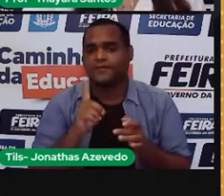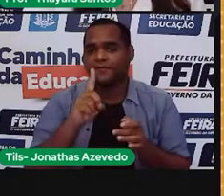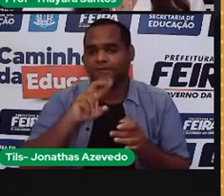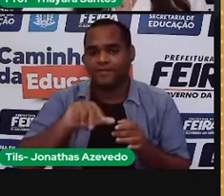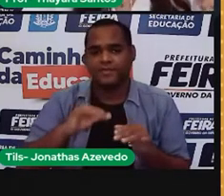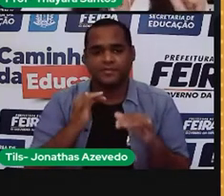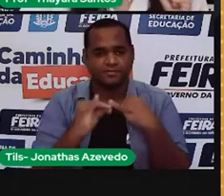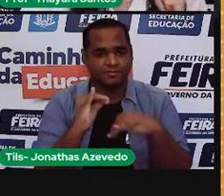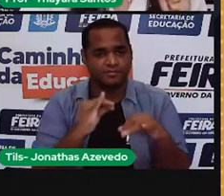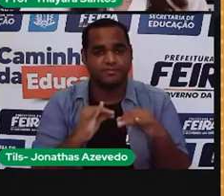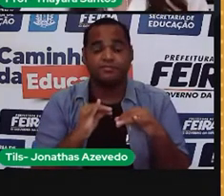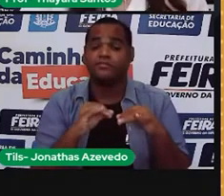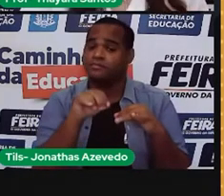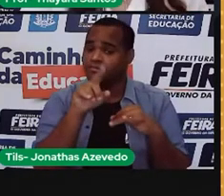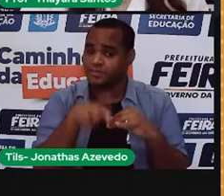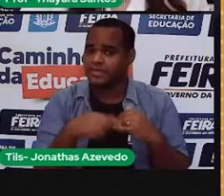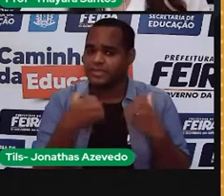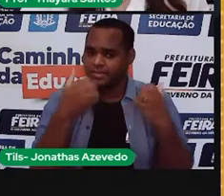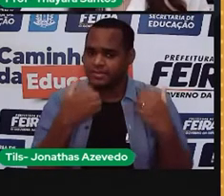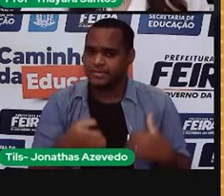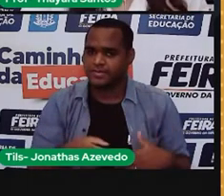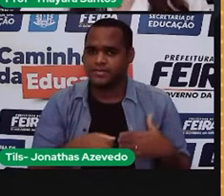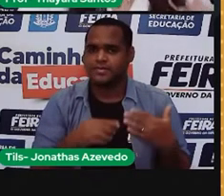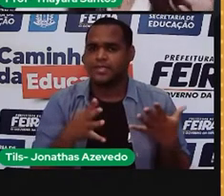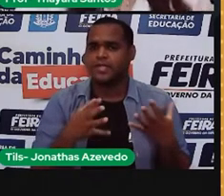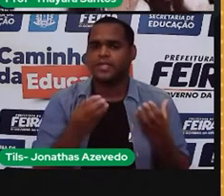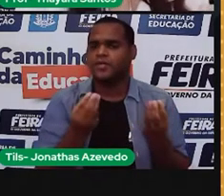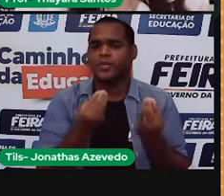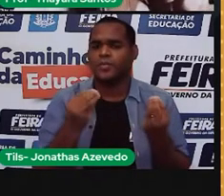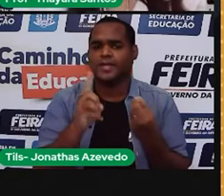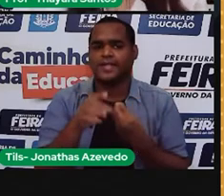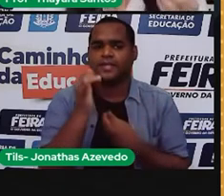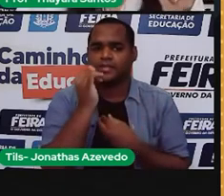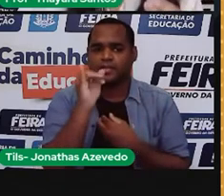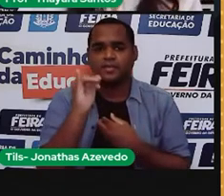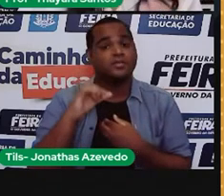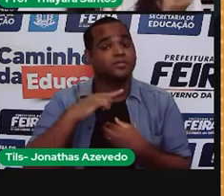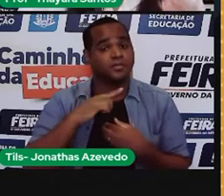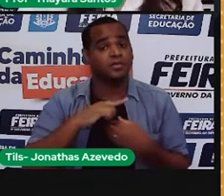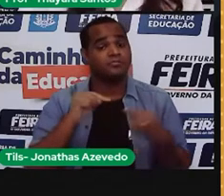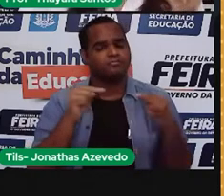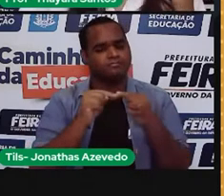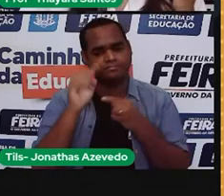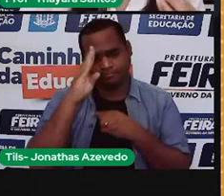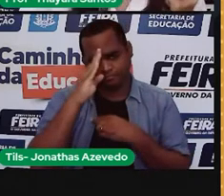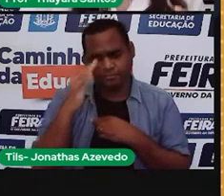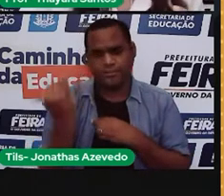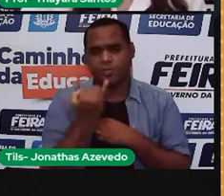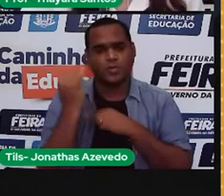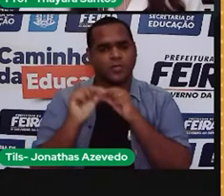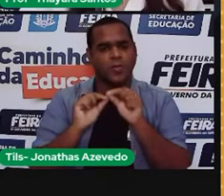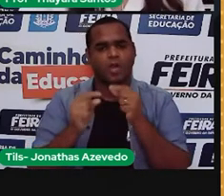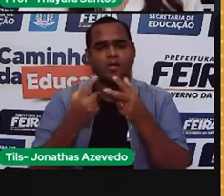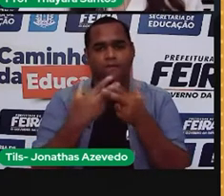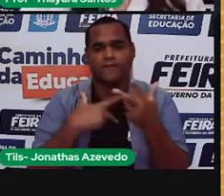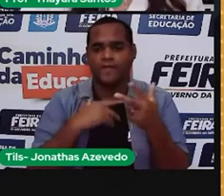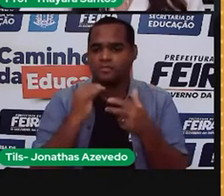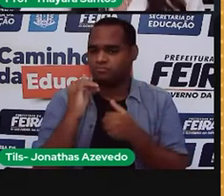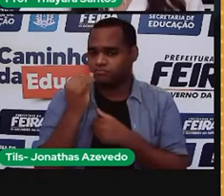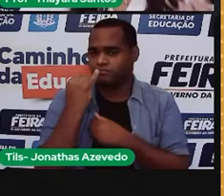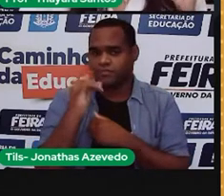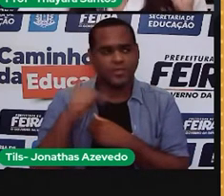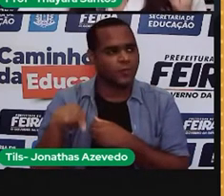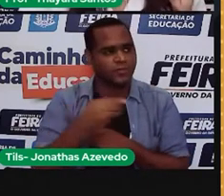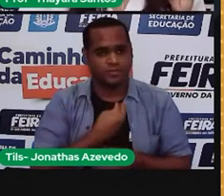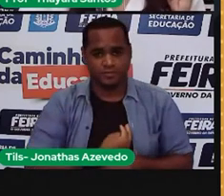químicas. E esse tipo de energia tem a ver diretamente com os tipos de ligação química que